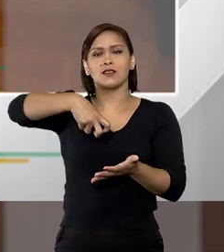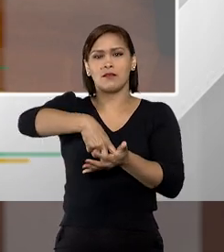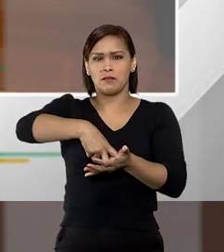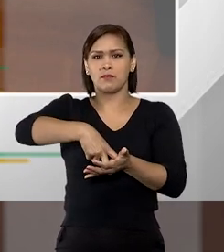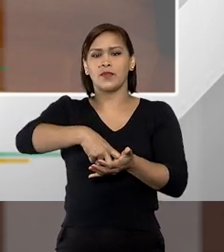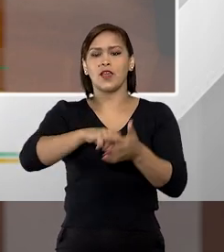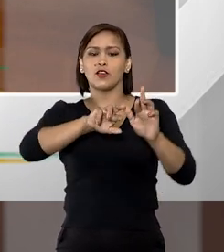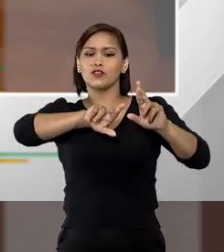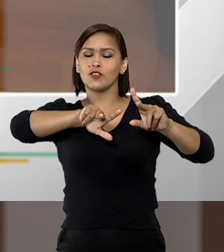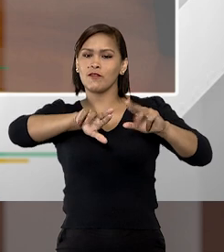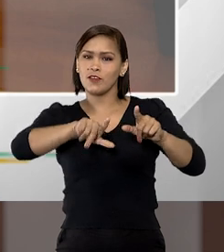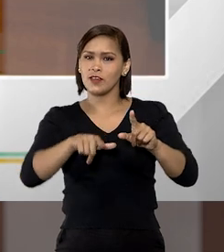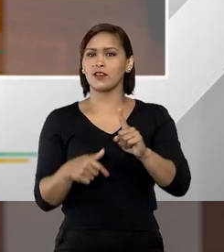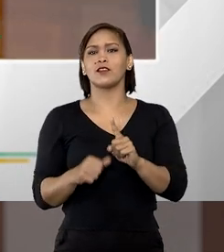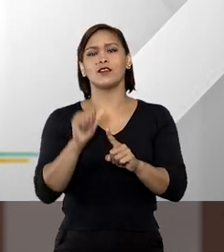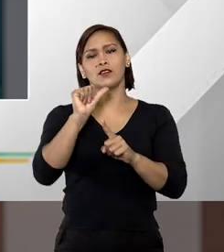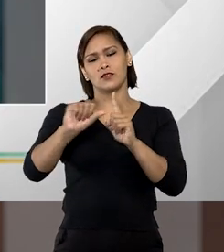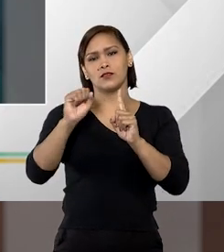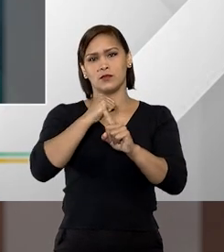diferenciada do homicídio.